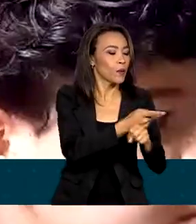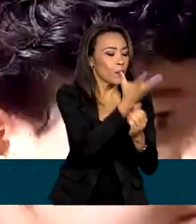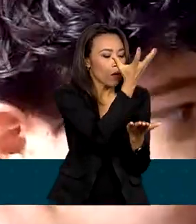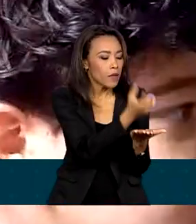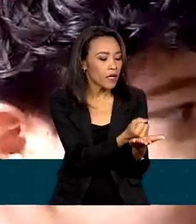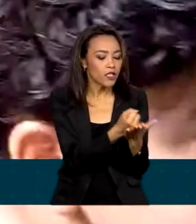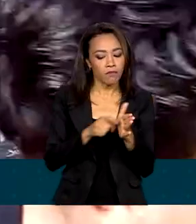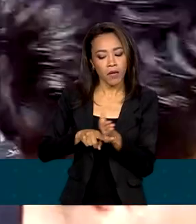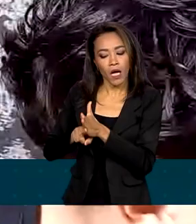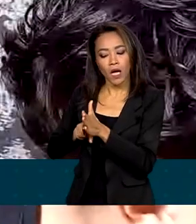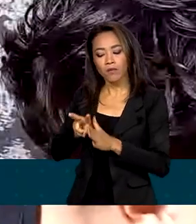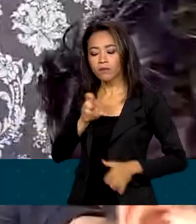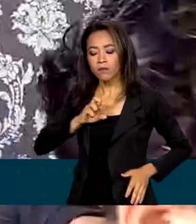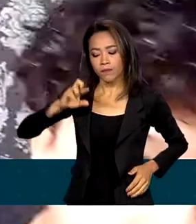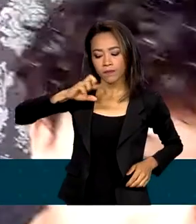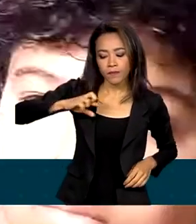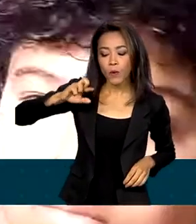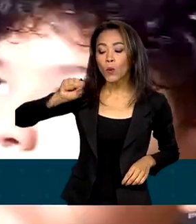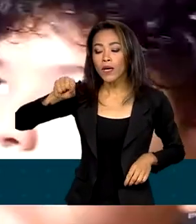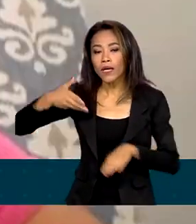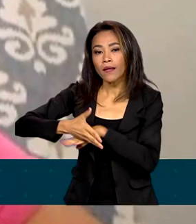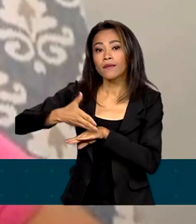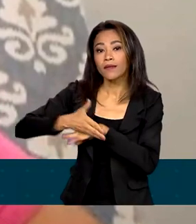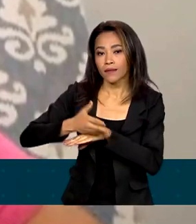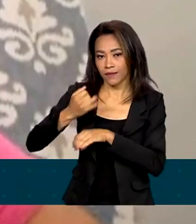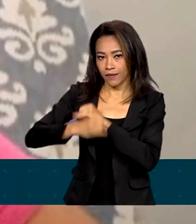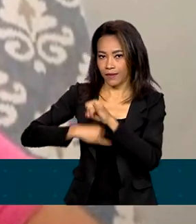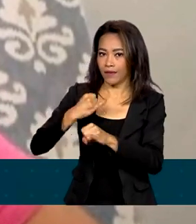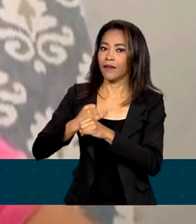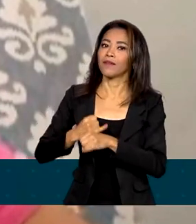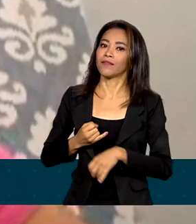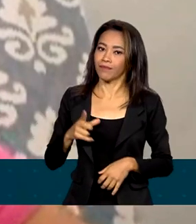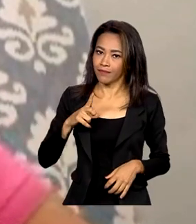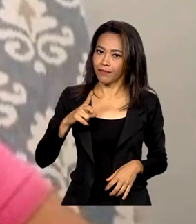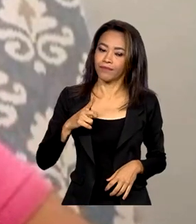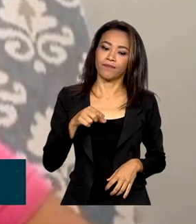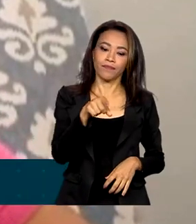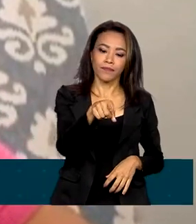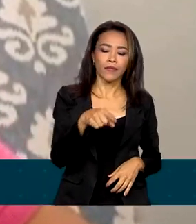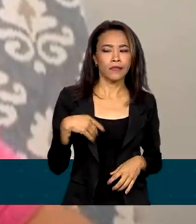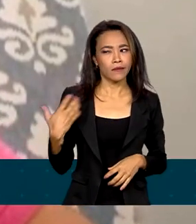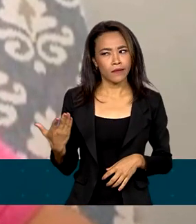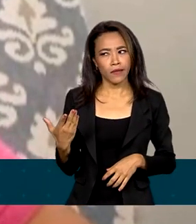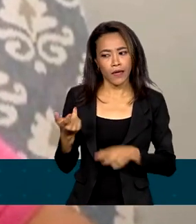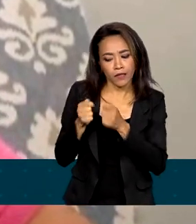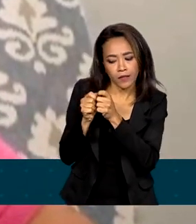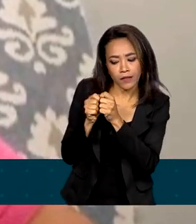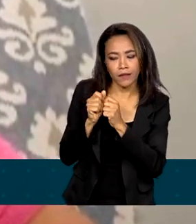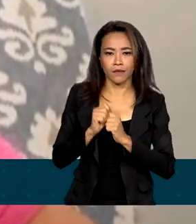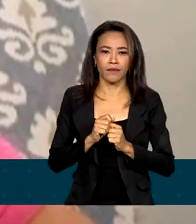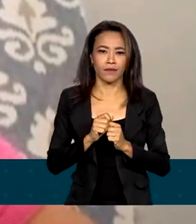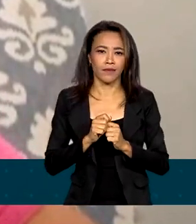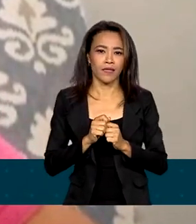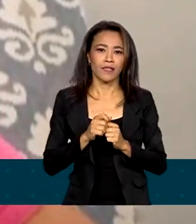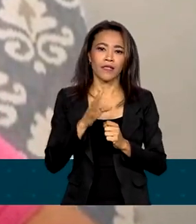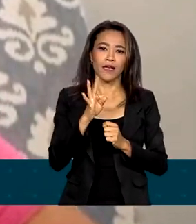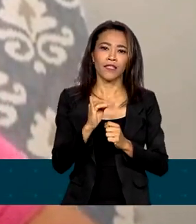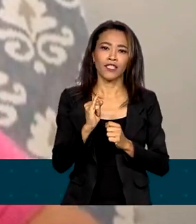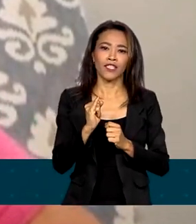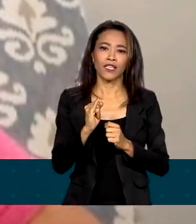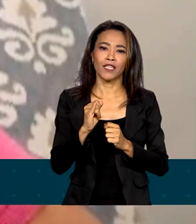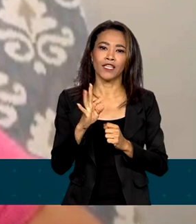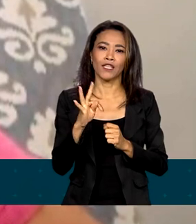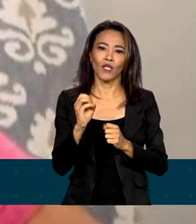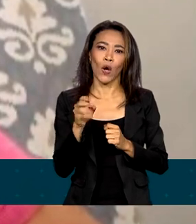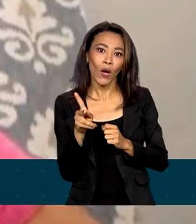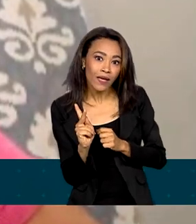monitora o que o Matheus acessa na internet. Eu vejo se é jogos, se é TikTok, o que ele